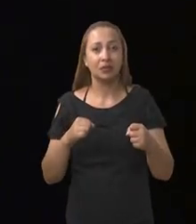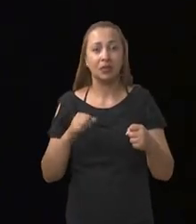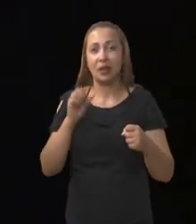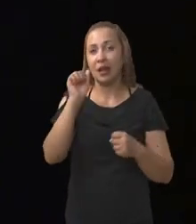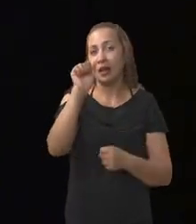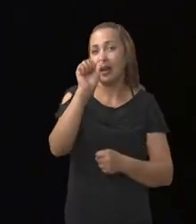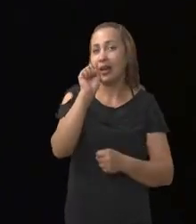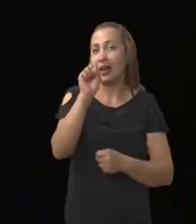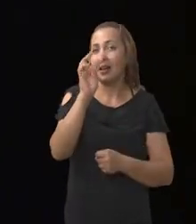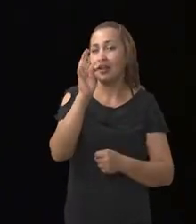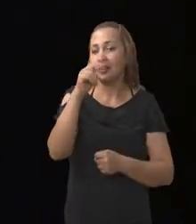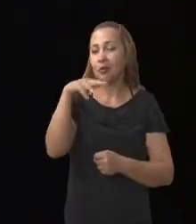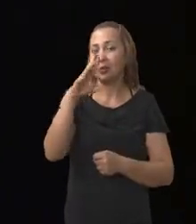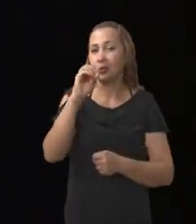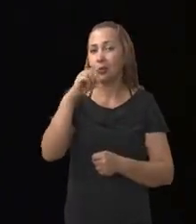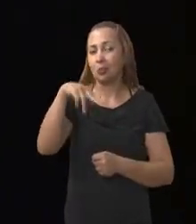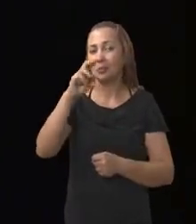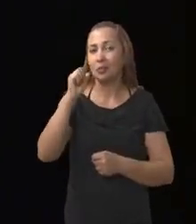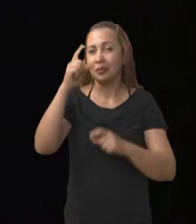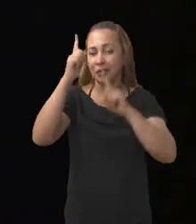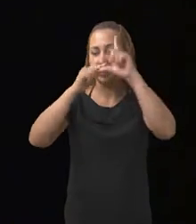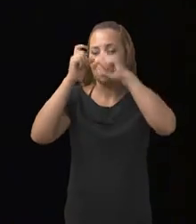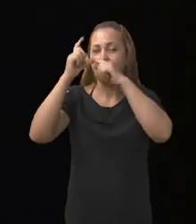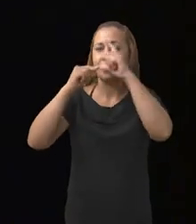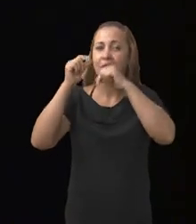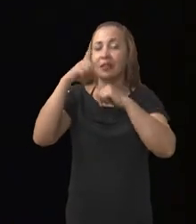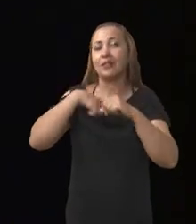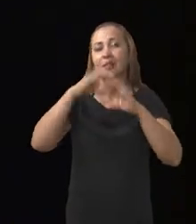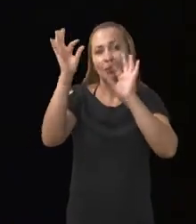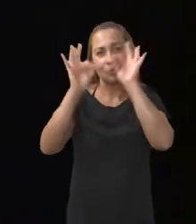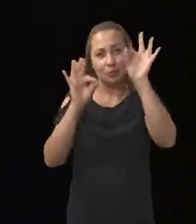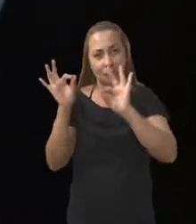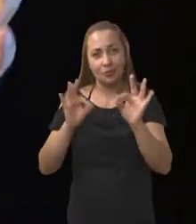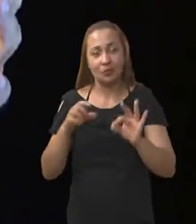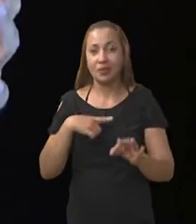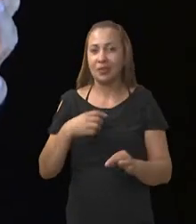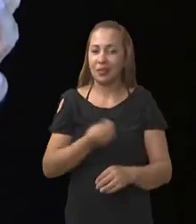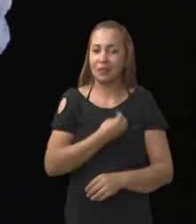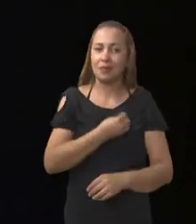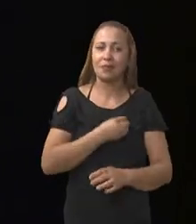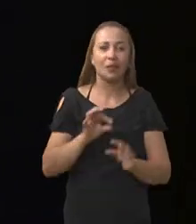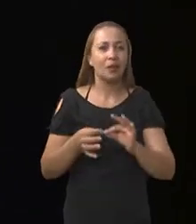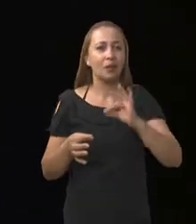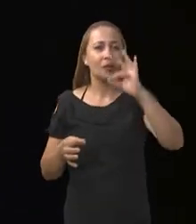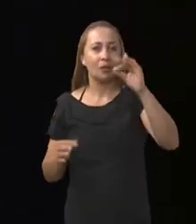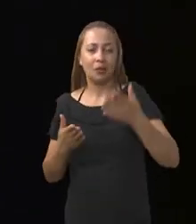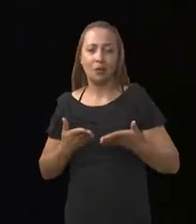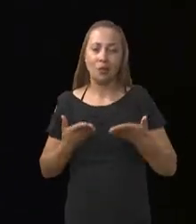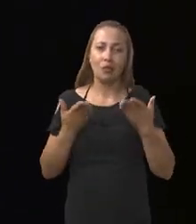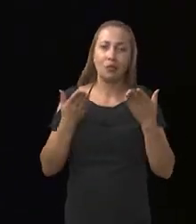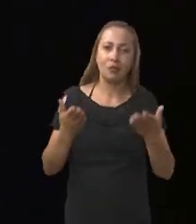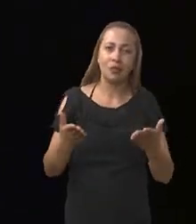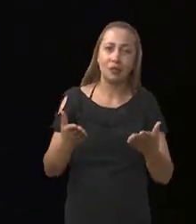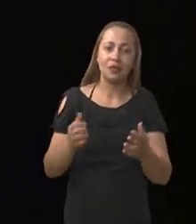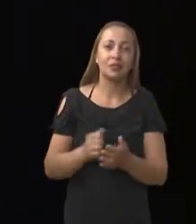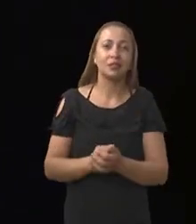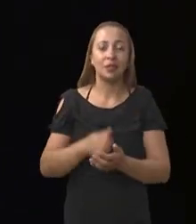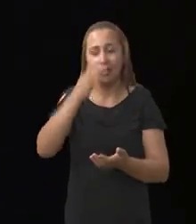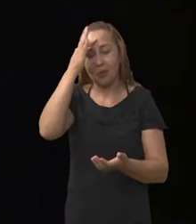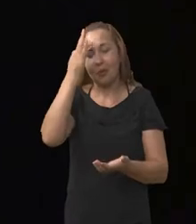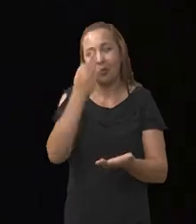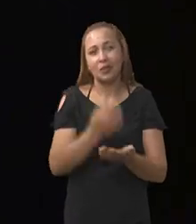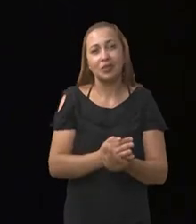astronomia, é exatamente você ter calibradores que tenham vida longa e que ofereçam uma